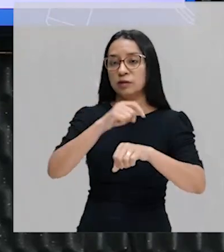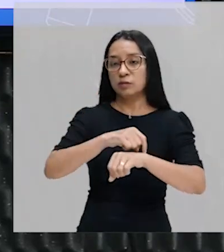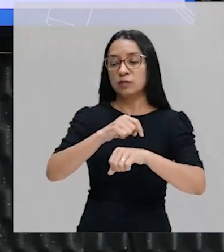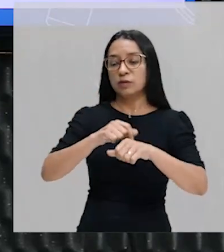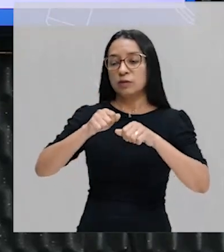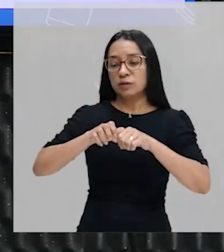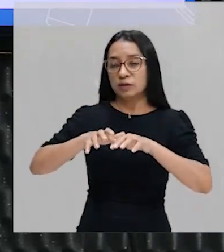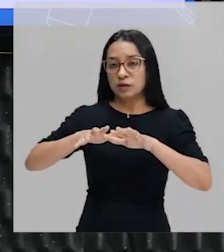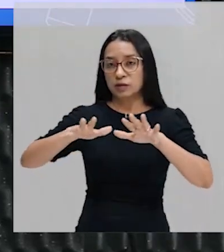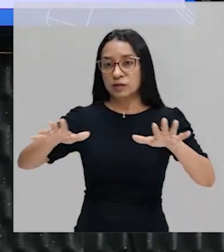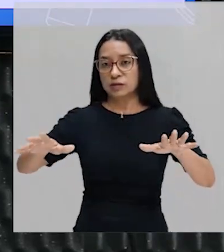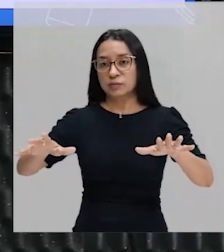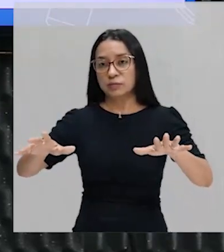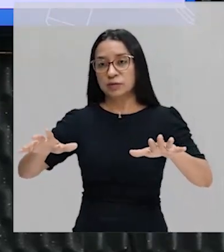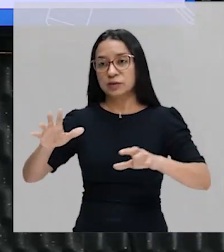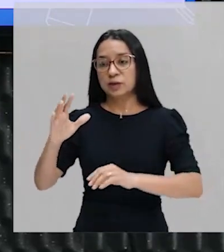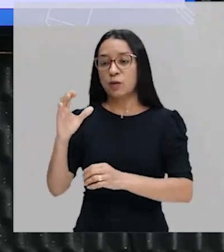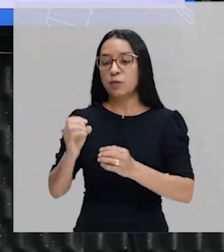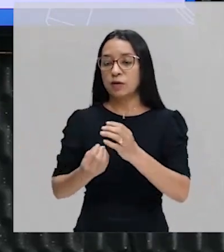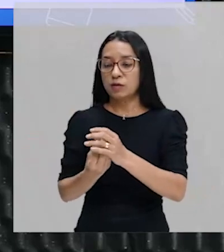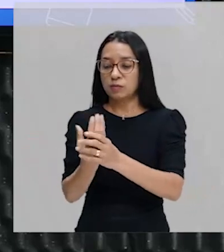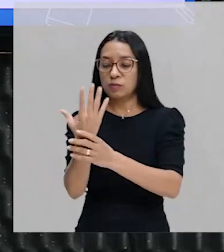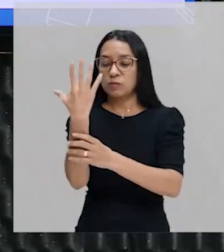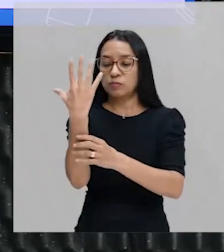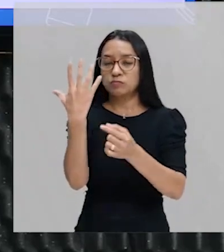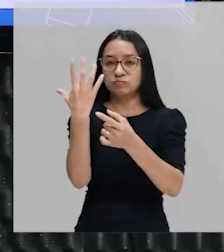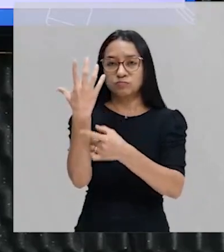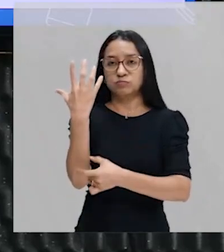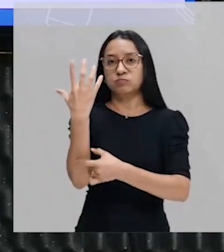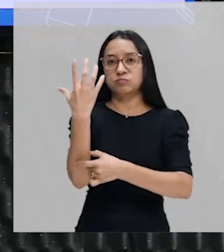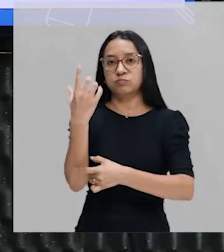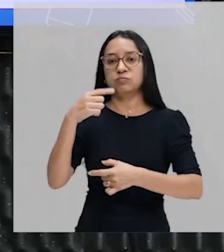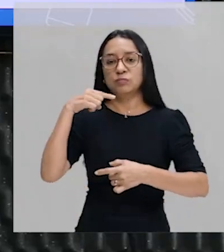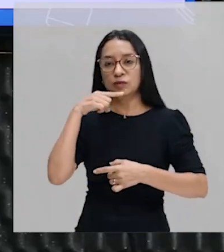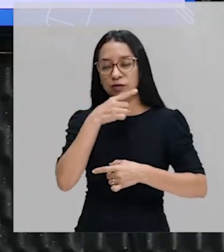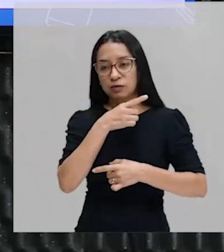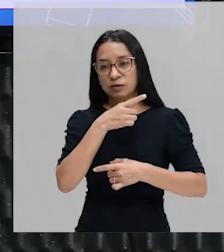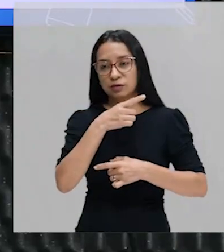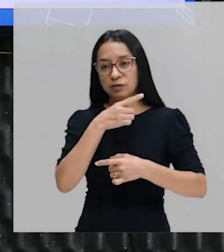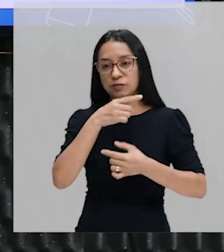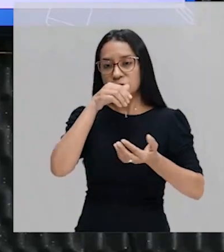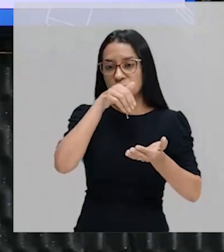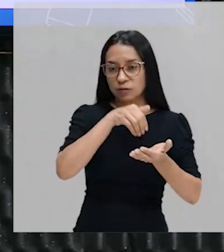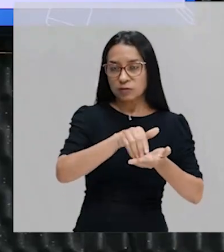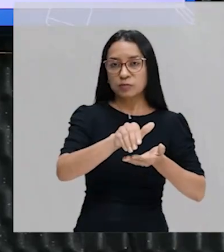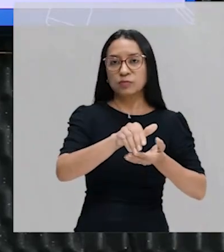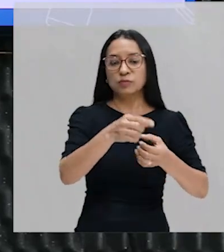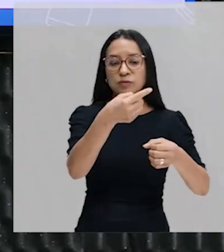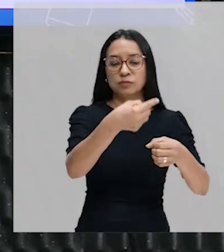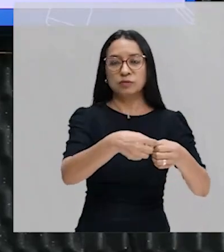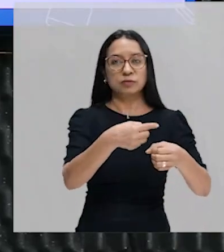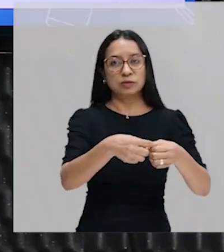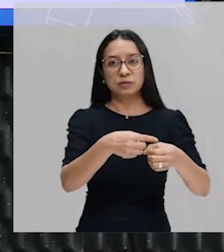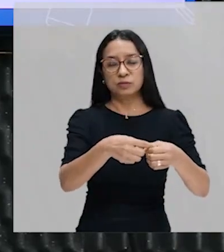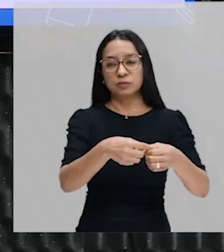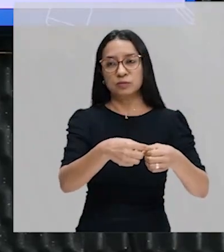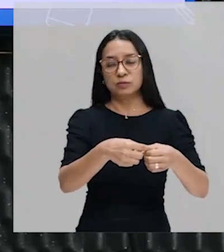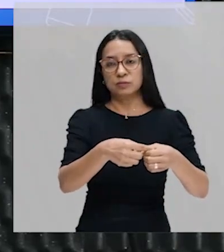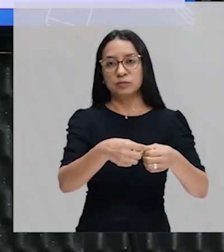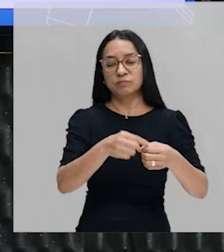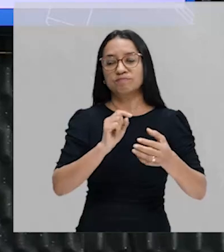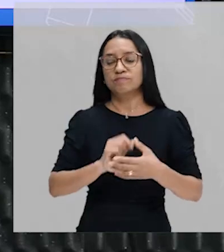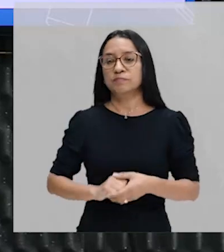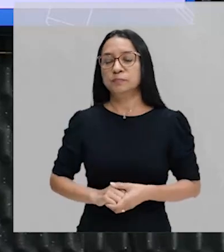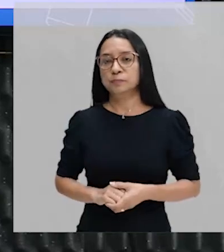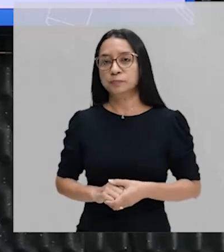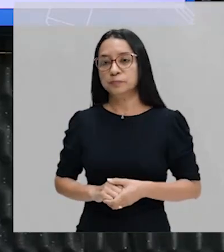expansão dos canaviais, essa pecuária vai ser expulsa para o interior. Nós teremos a expulsão dela para o interior